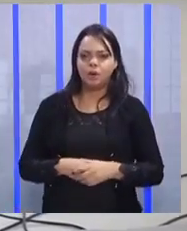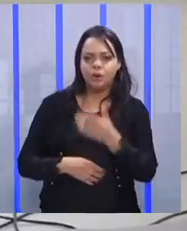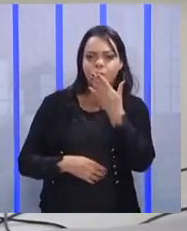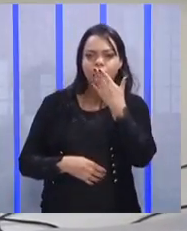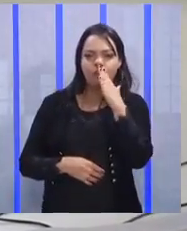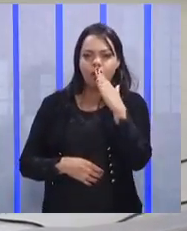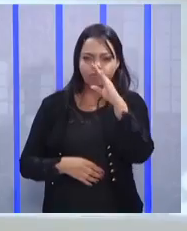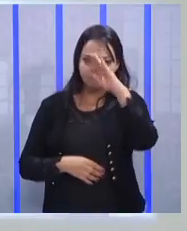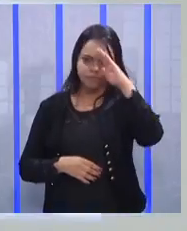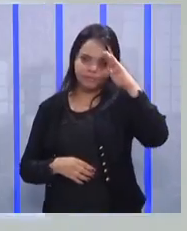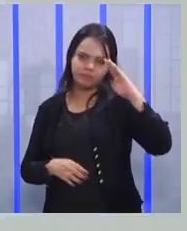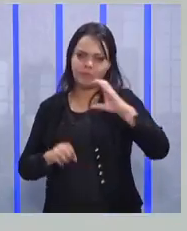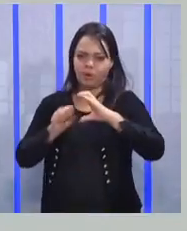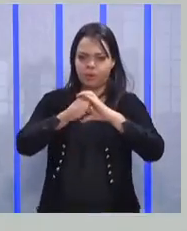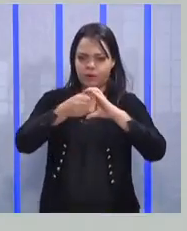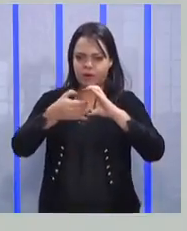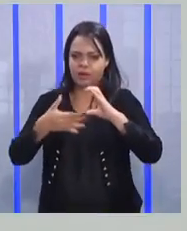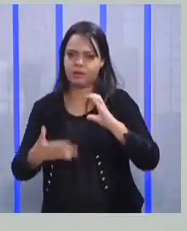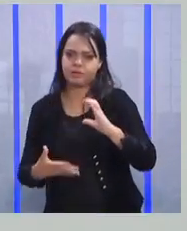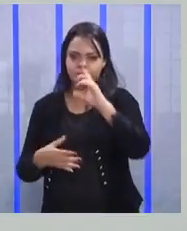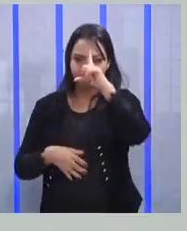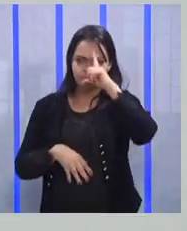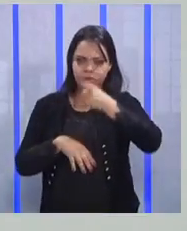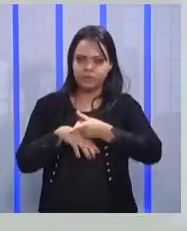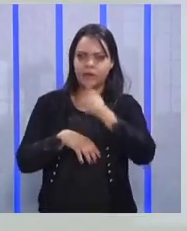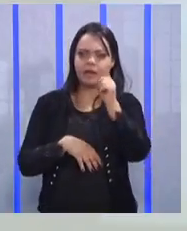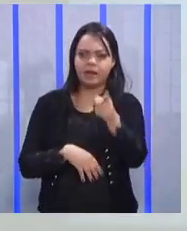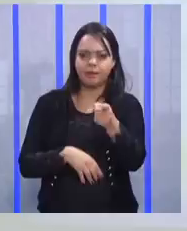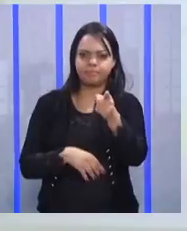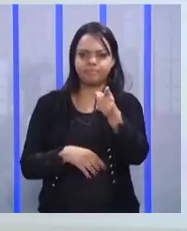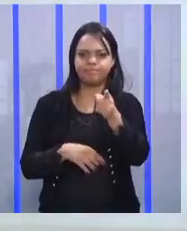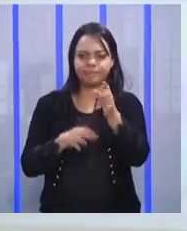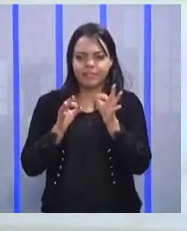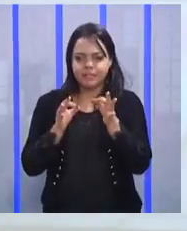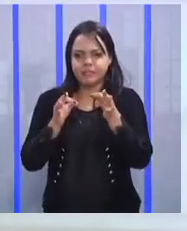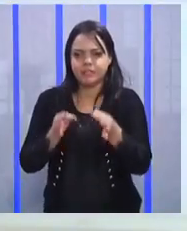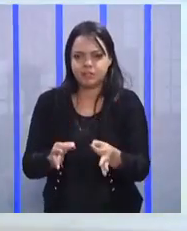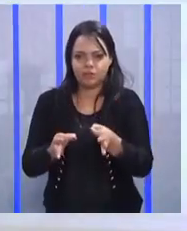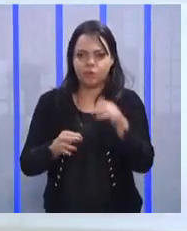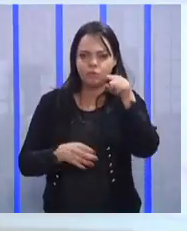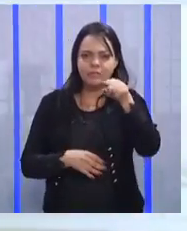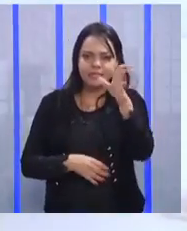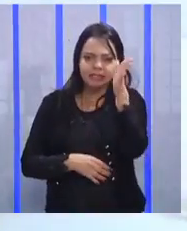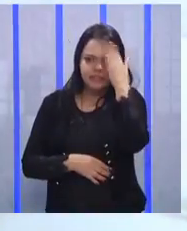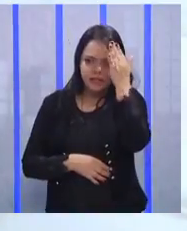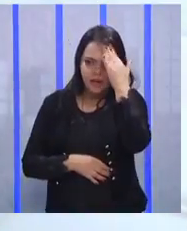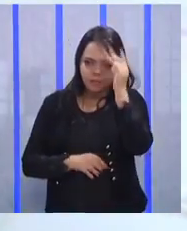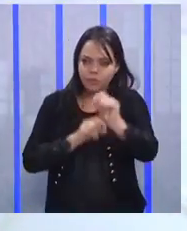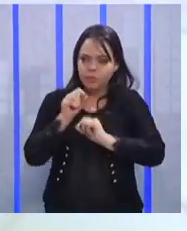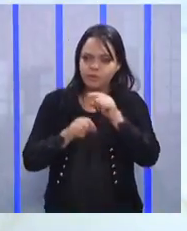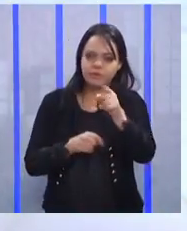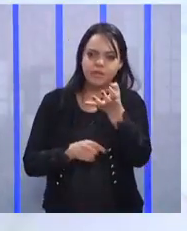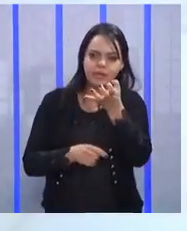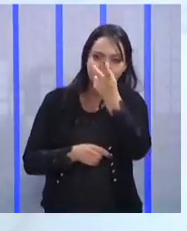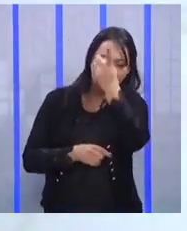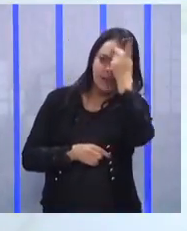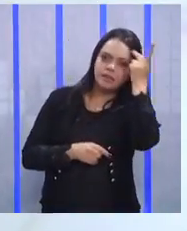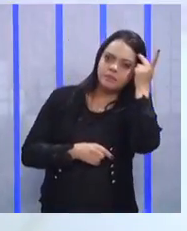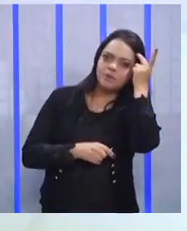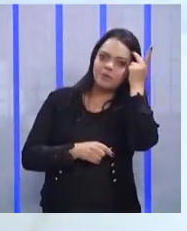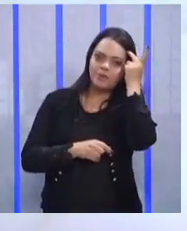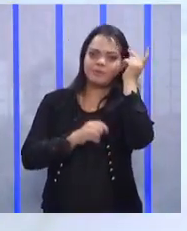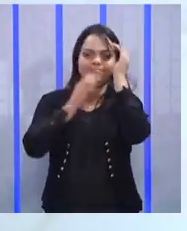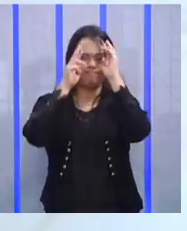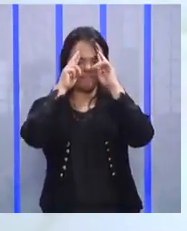Exatidão. Quando você sabe o que você quer, as pessoas vão atrás de você. E outra coisa, o líder, quando tem um